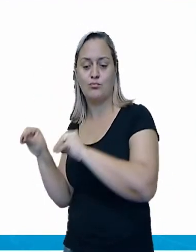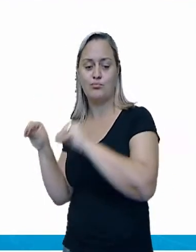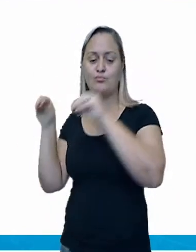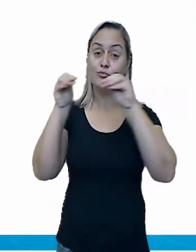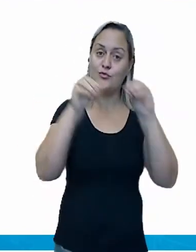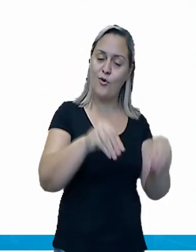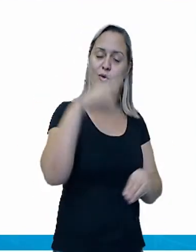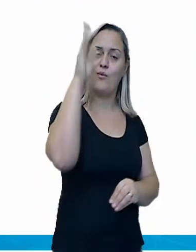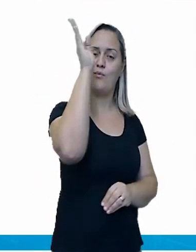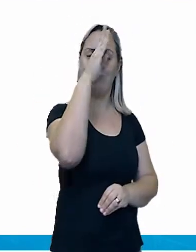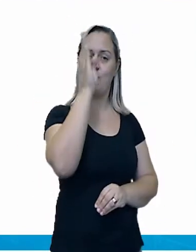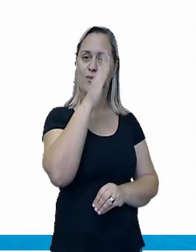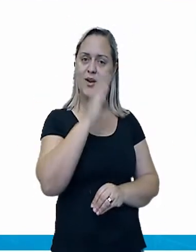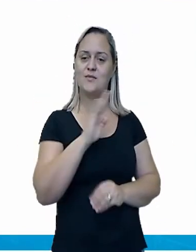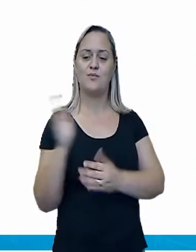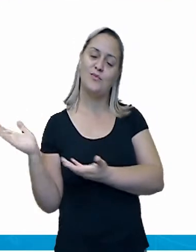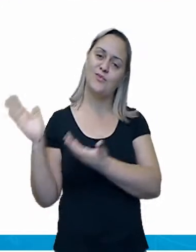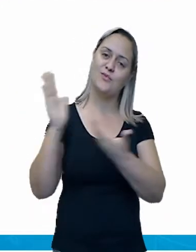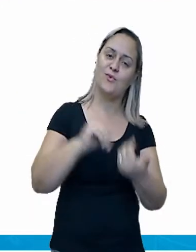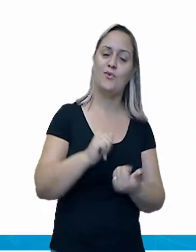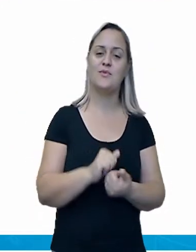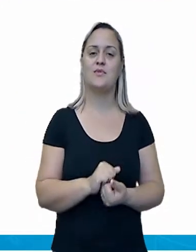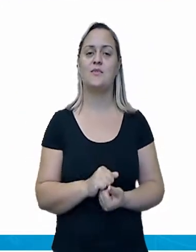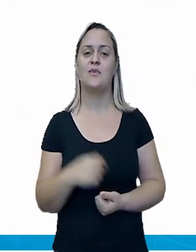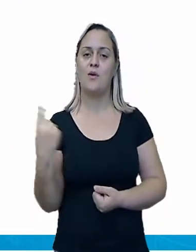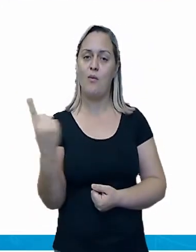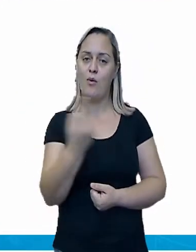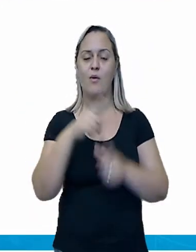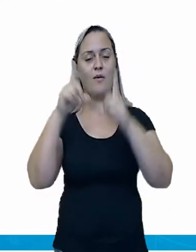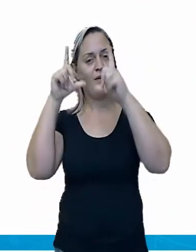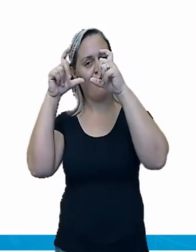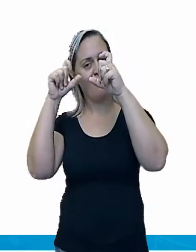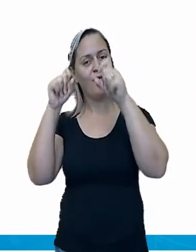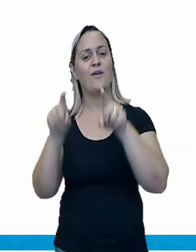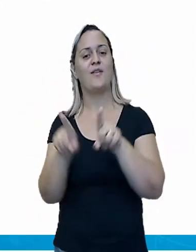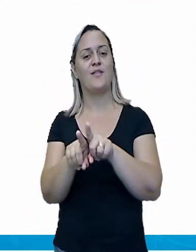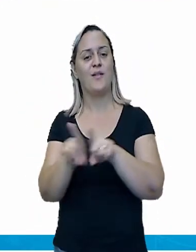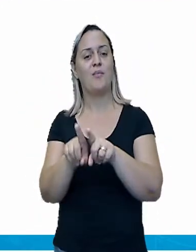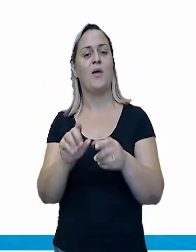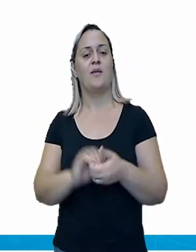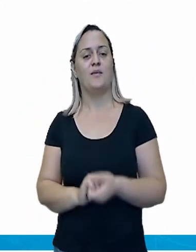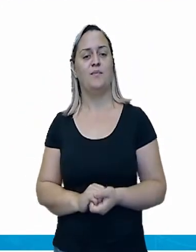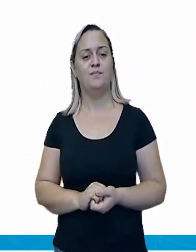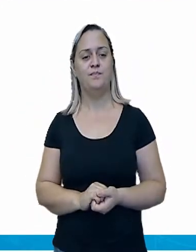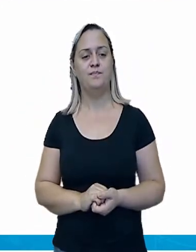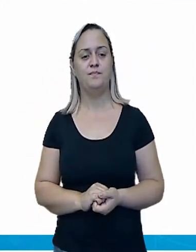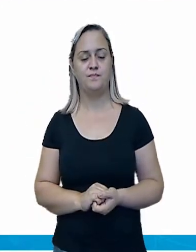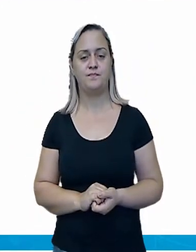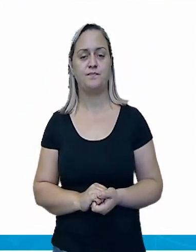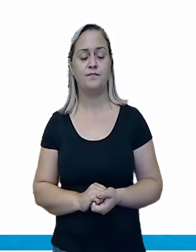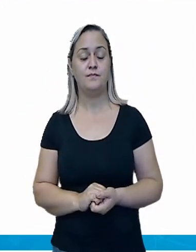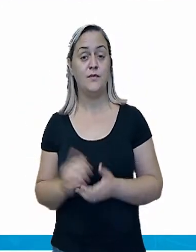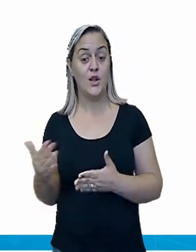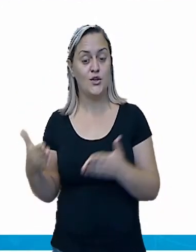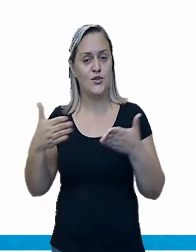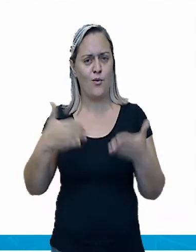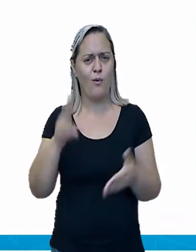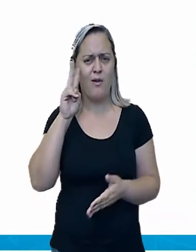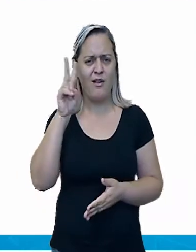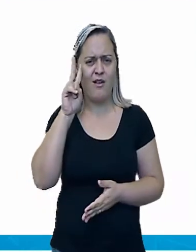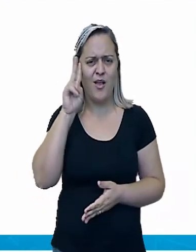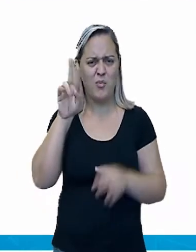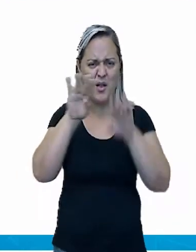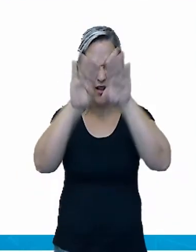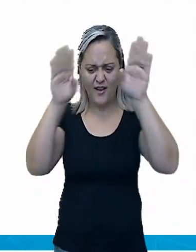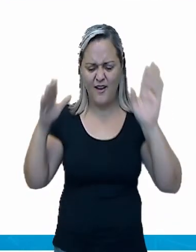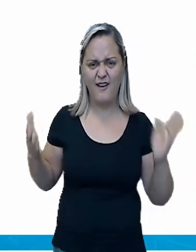em 1839 que chegou ao nosso país o daguerreótipo, né? Que é aquela caixa lá que a gente